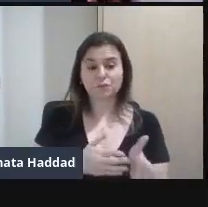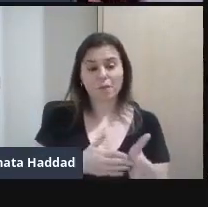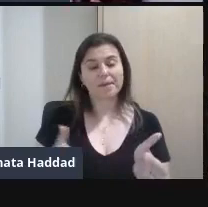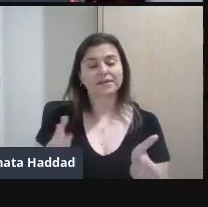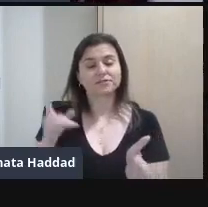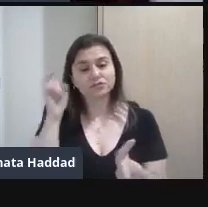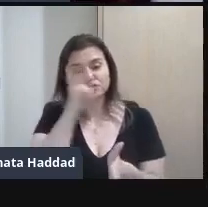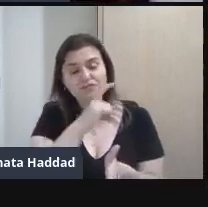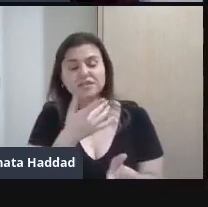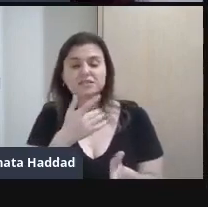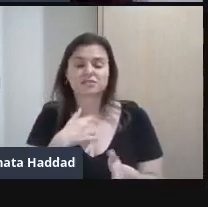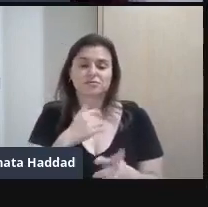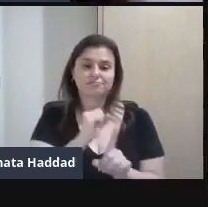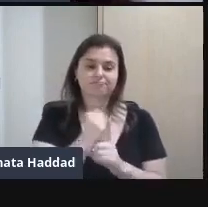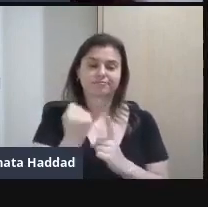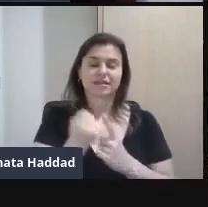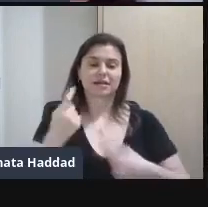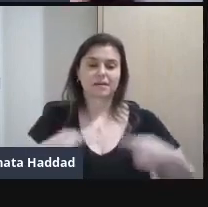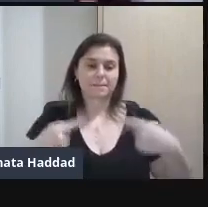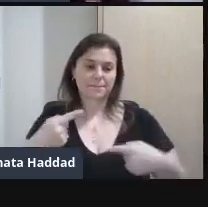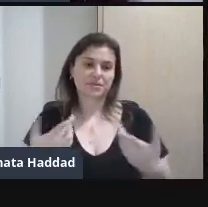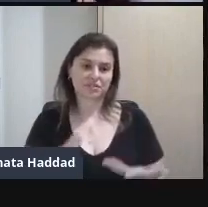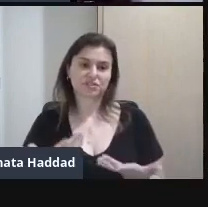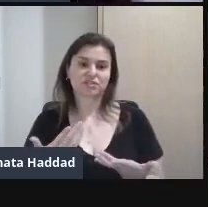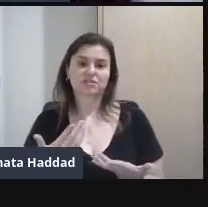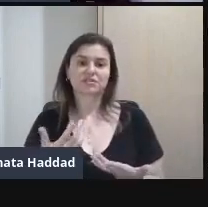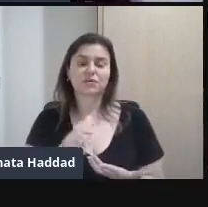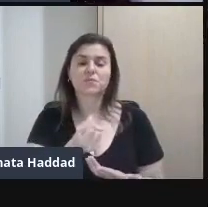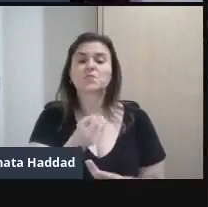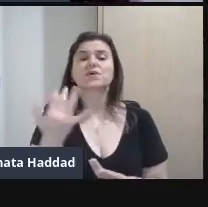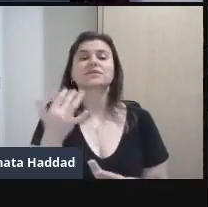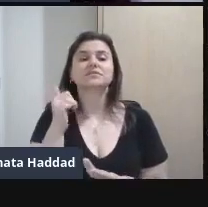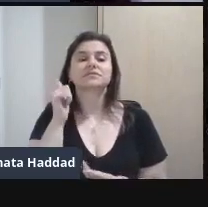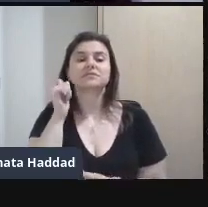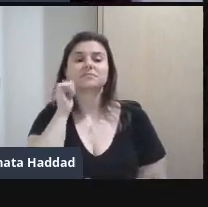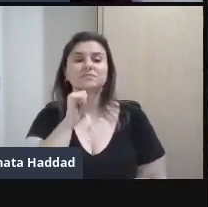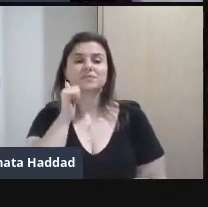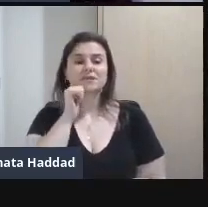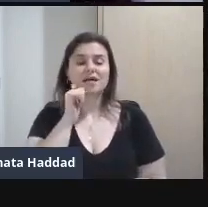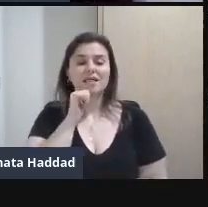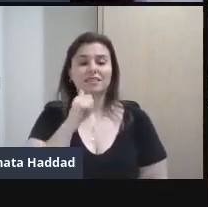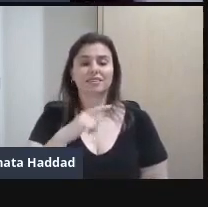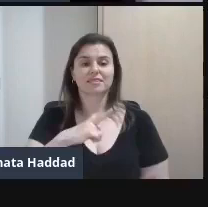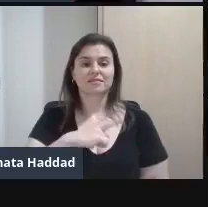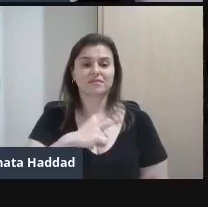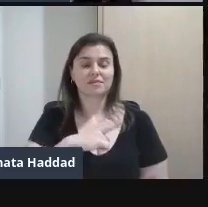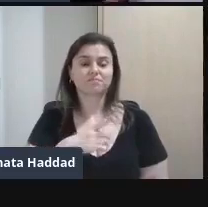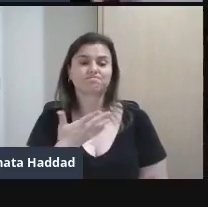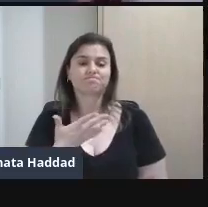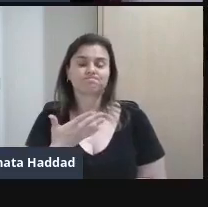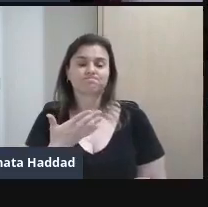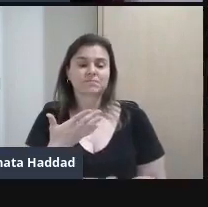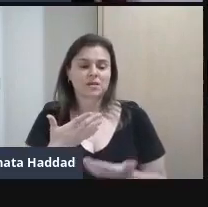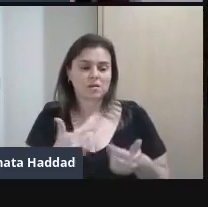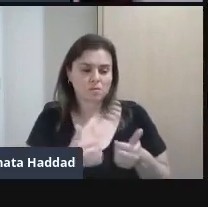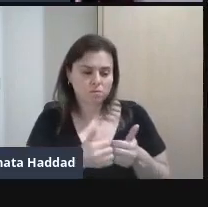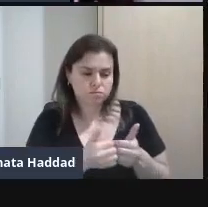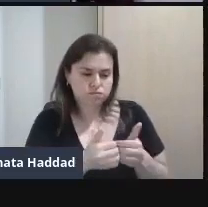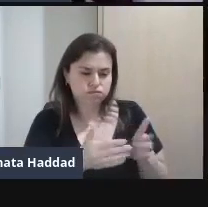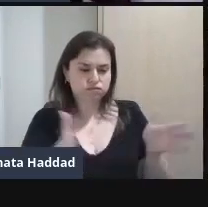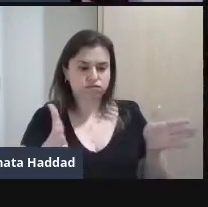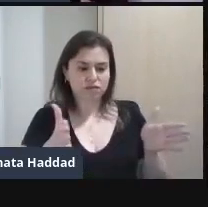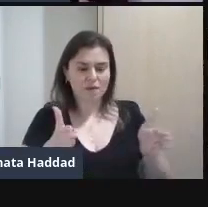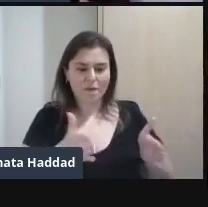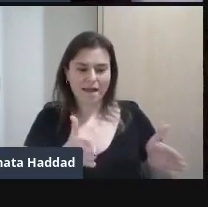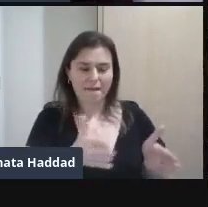quanto Que essas mulheres Realmente tiveram Que Desbravar o seu caminho E mostrar o quanto Eram